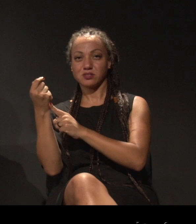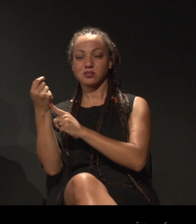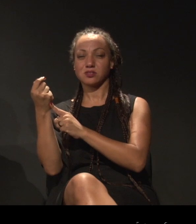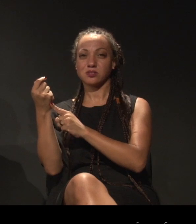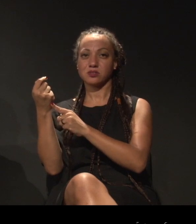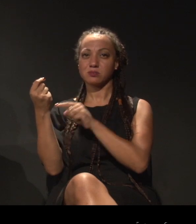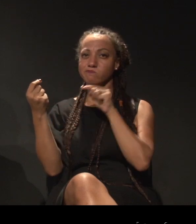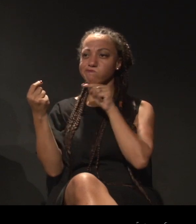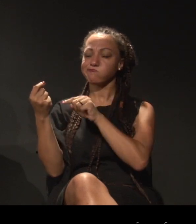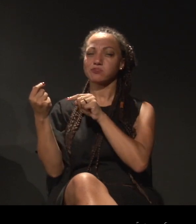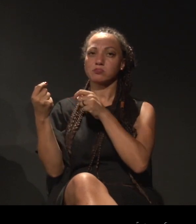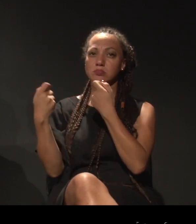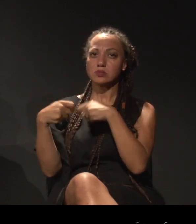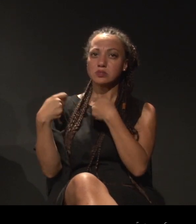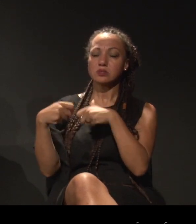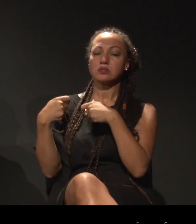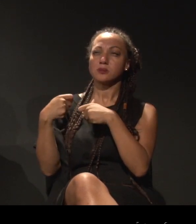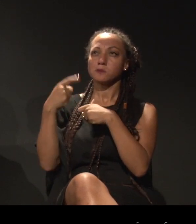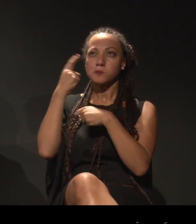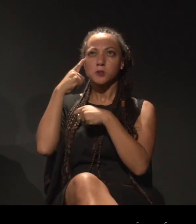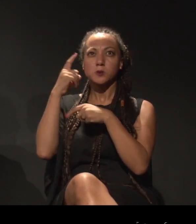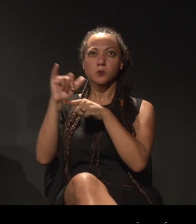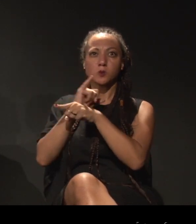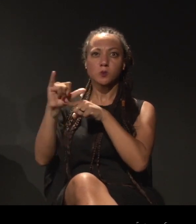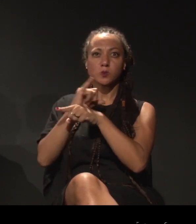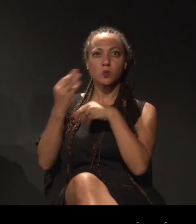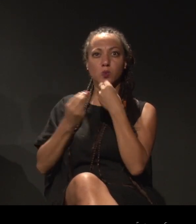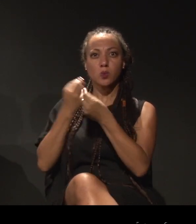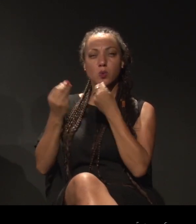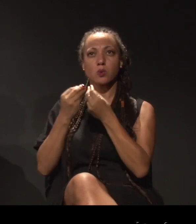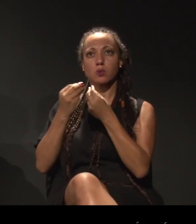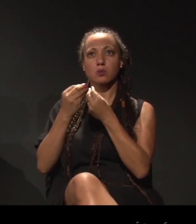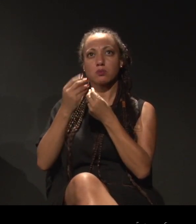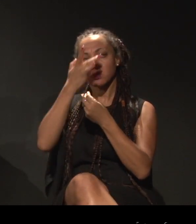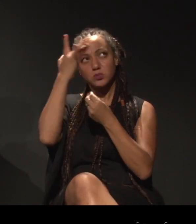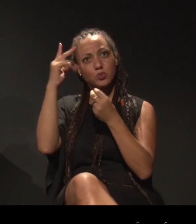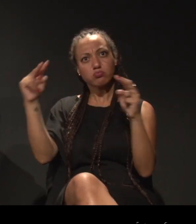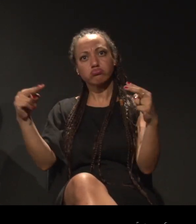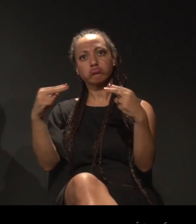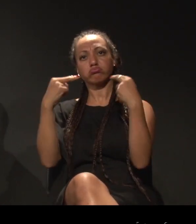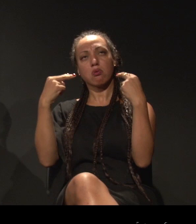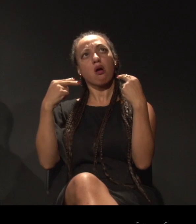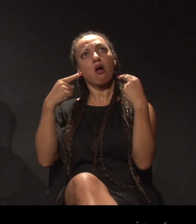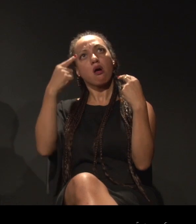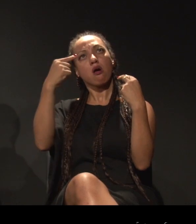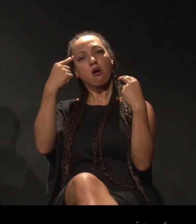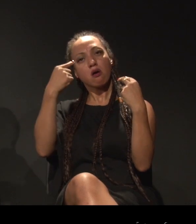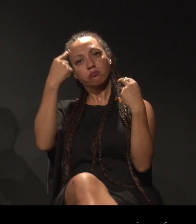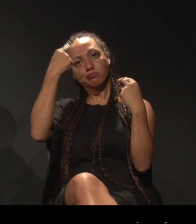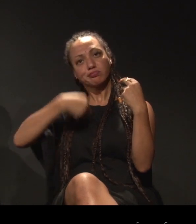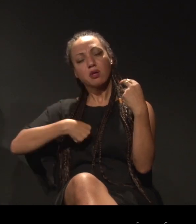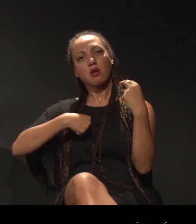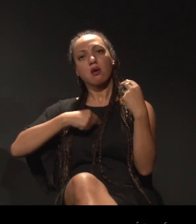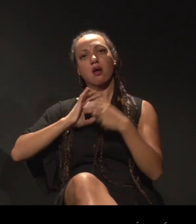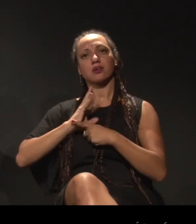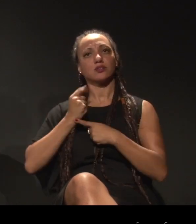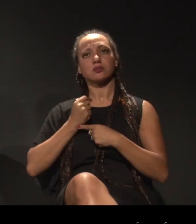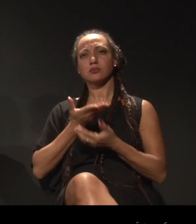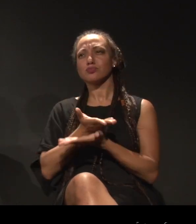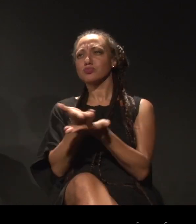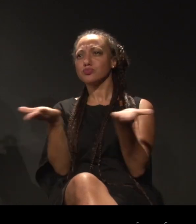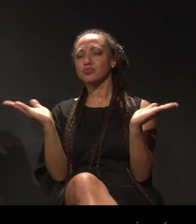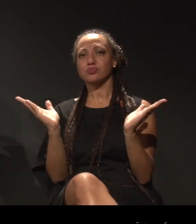que fazer por onde ser reconhecidos como artistas, como artistas, todos,